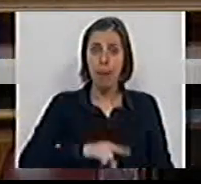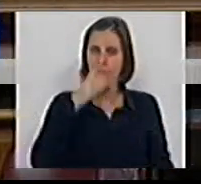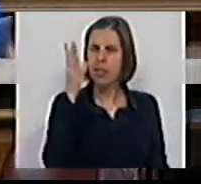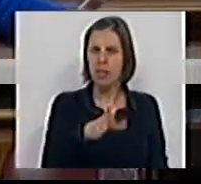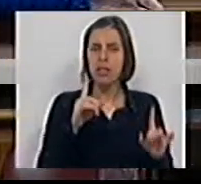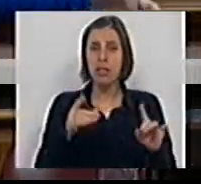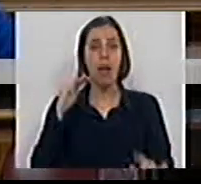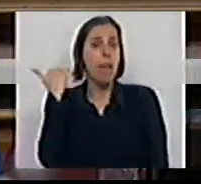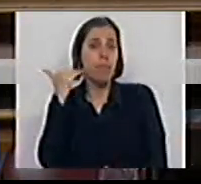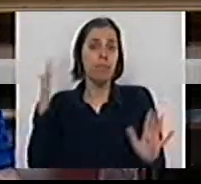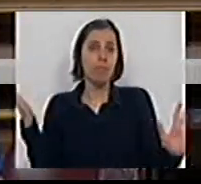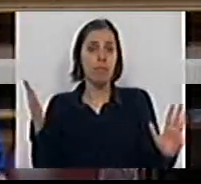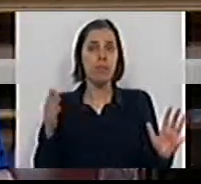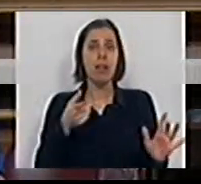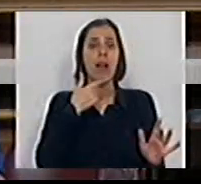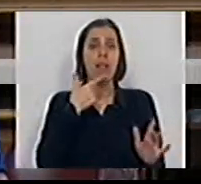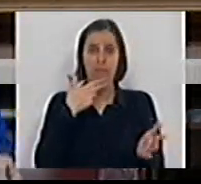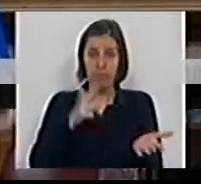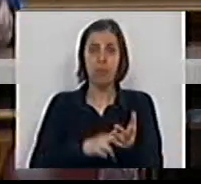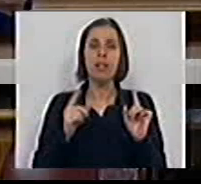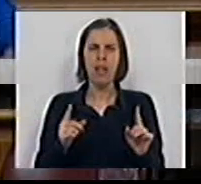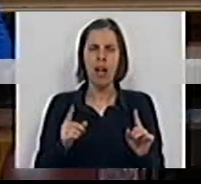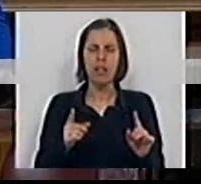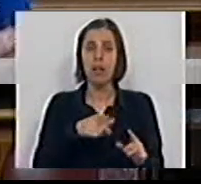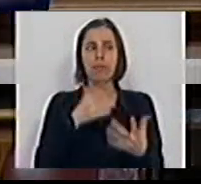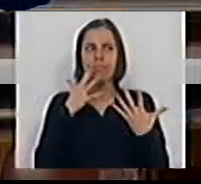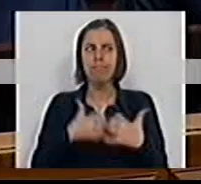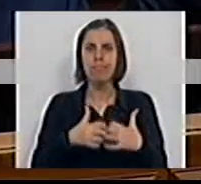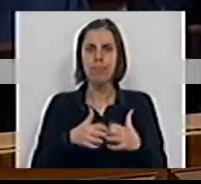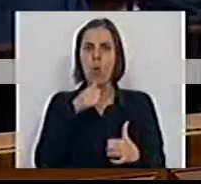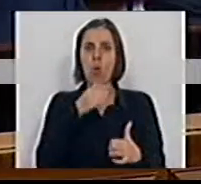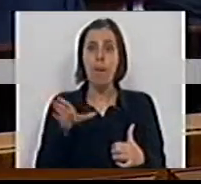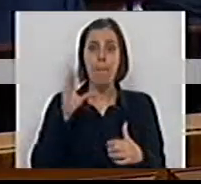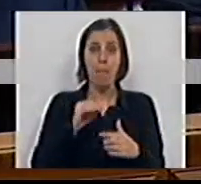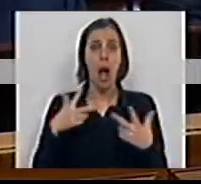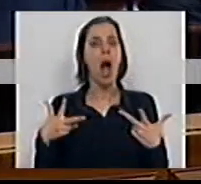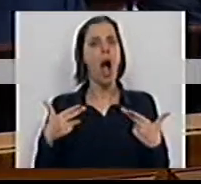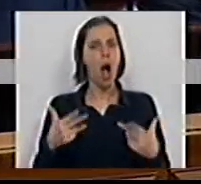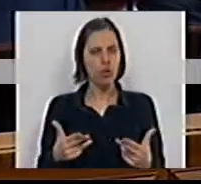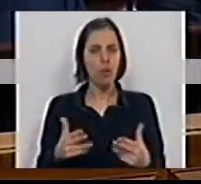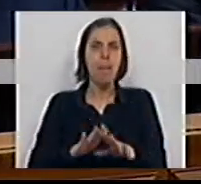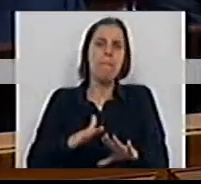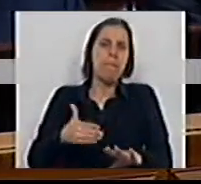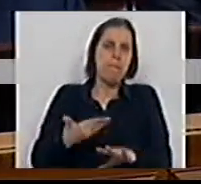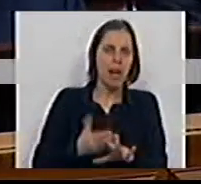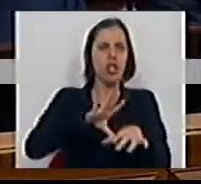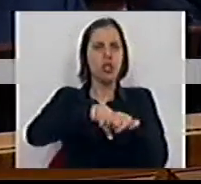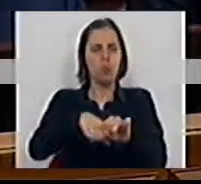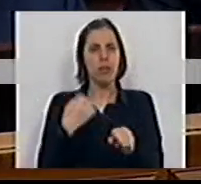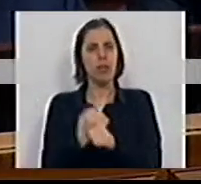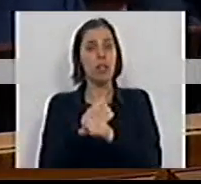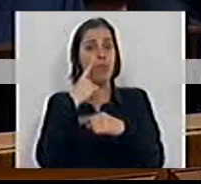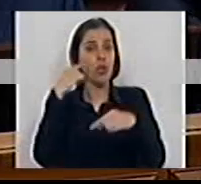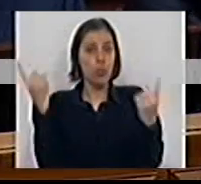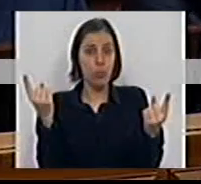dizer que Pedro Passos Coelho, afinal, falava a verdade. E se comprometia com mais austeridade, mais destruição dos serviços